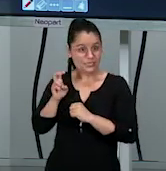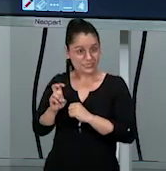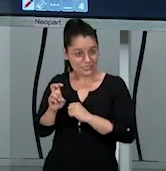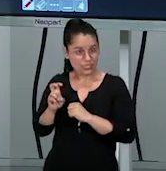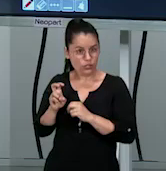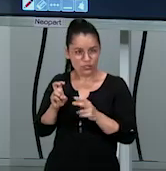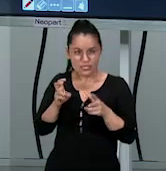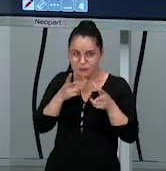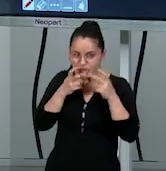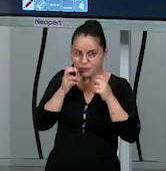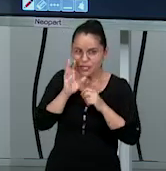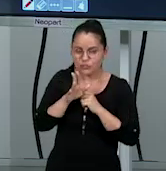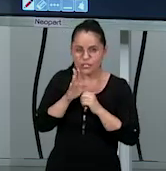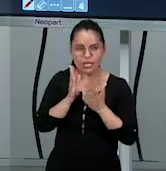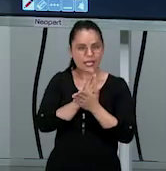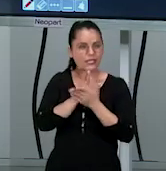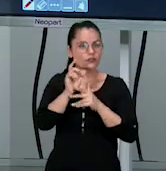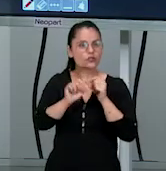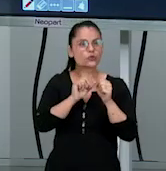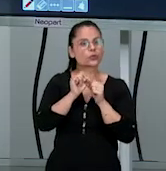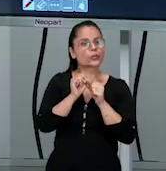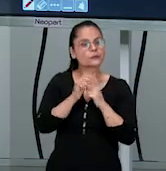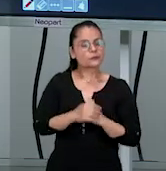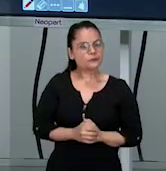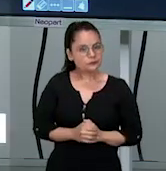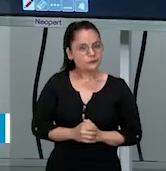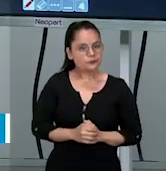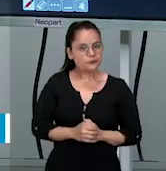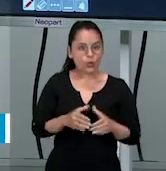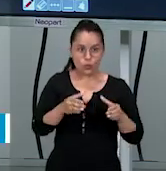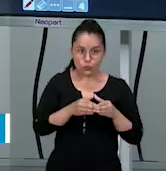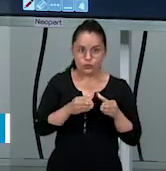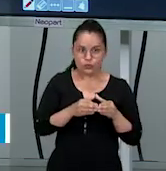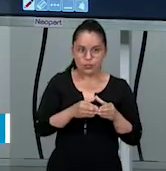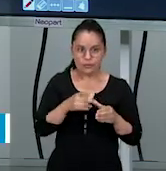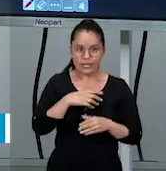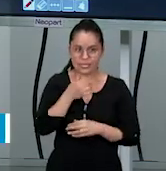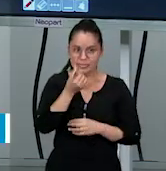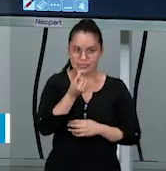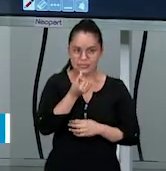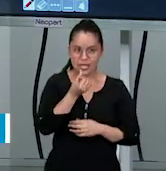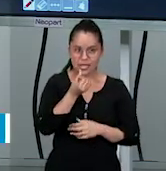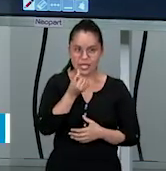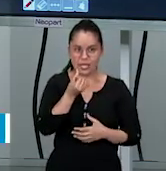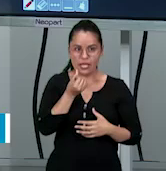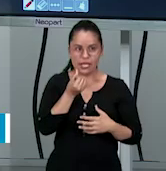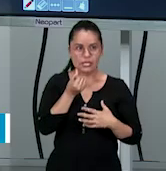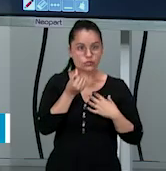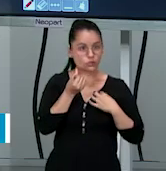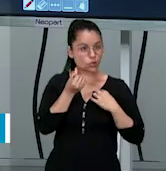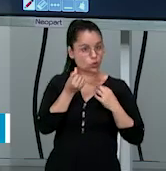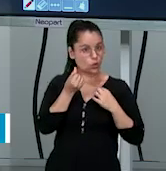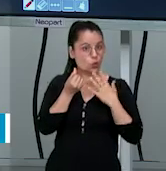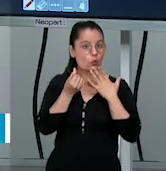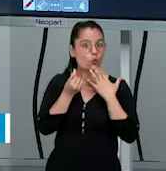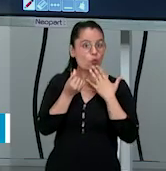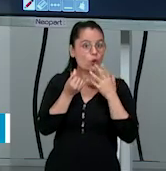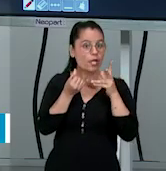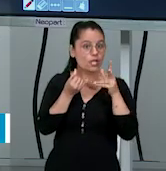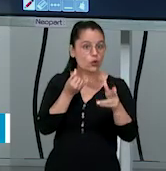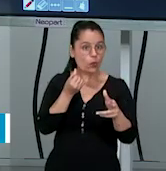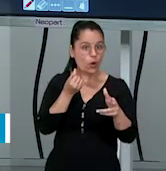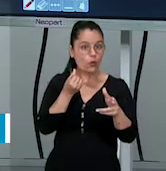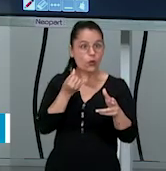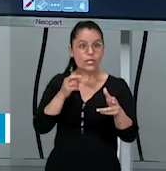vocês já devem ter percebido que muitas vezes o time está com 6 jogadores com camisas de cores iguais. Quando o Líbero